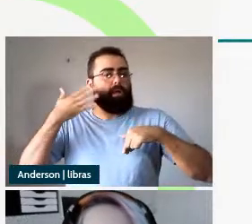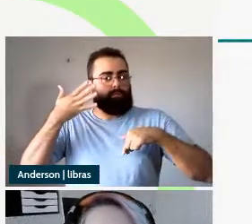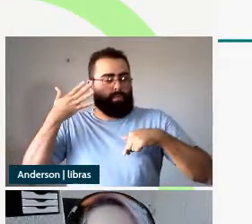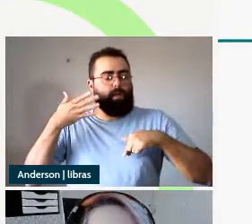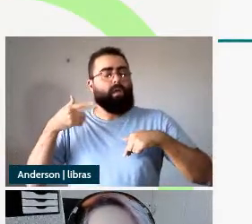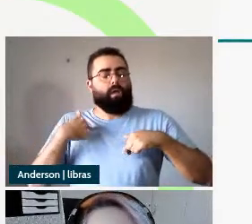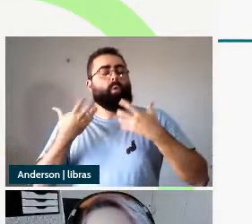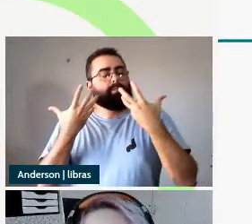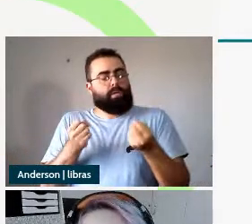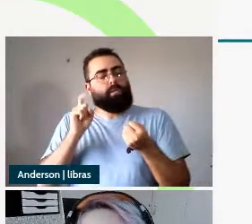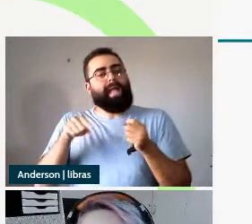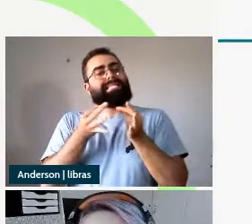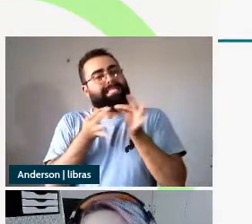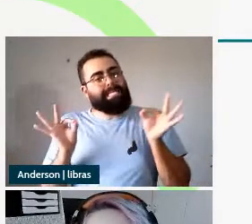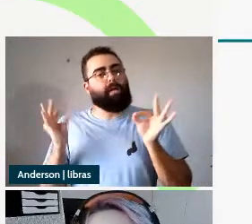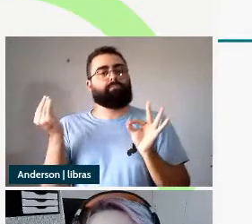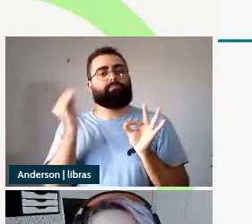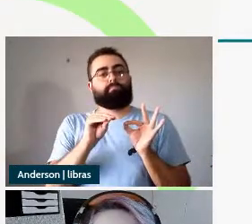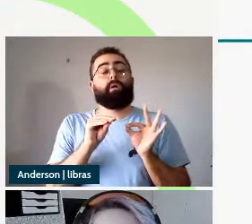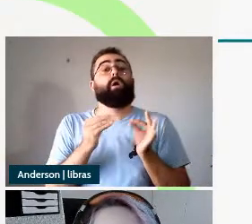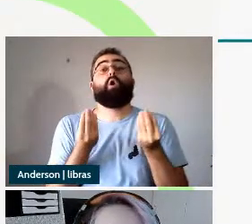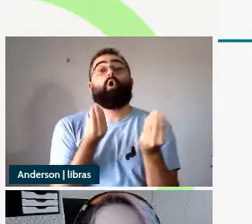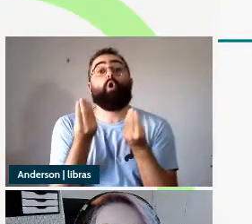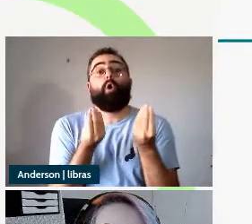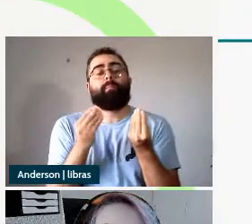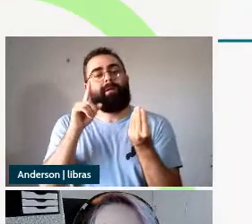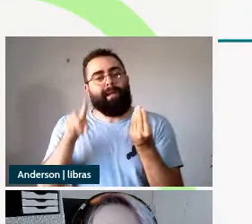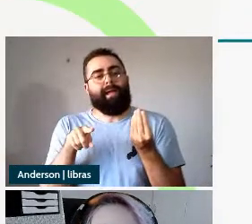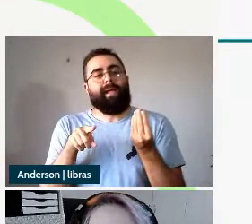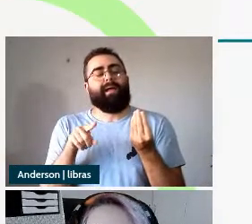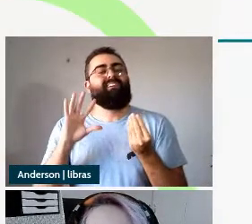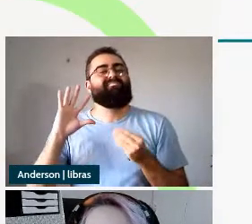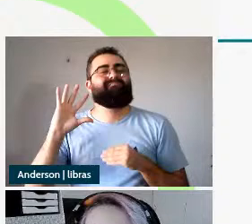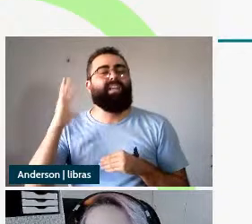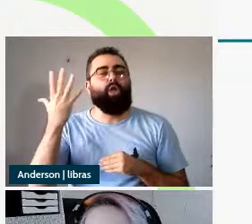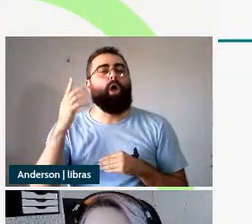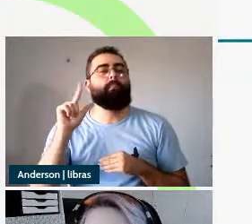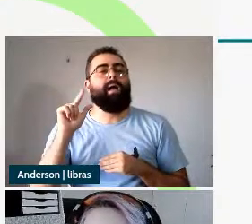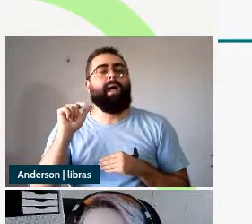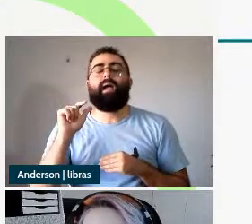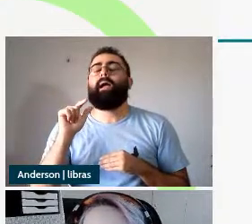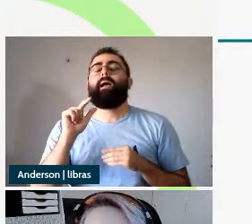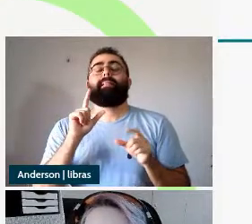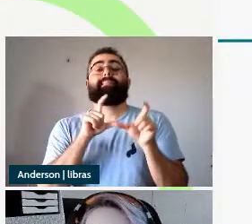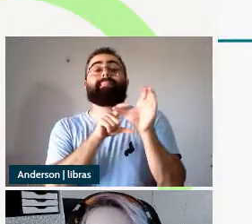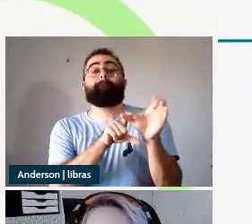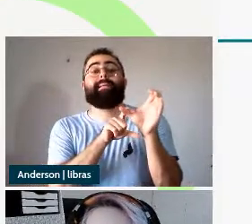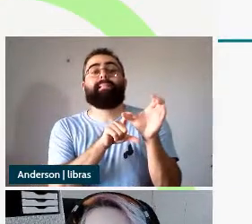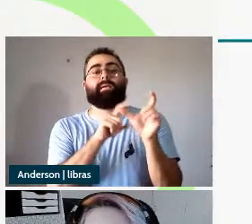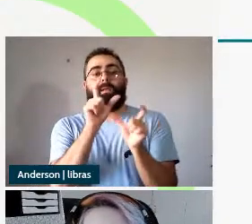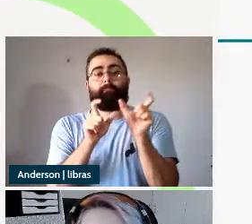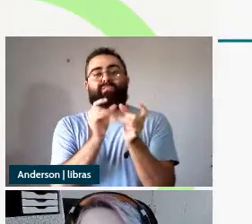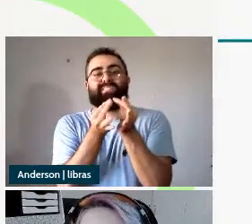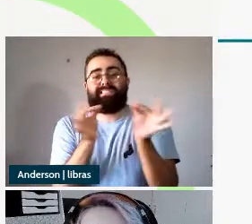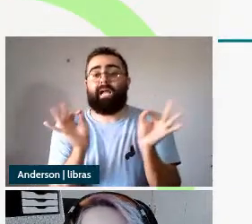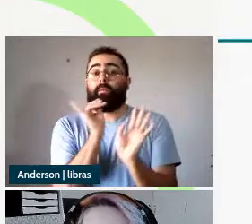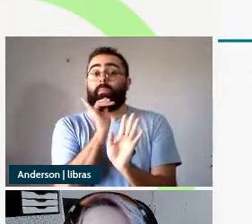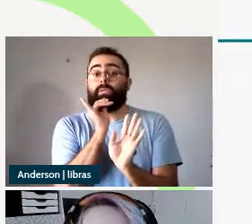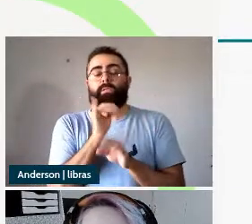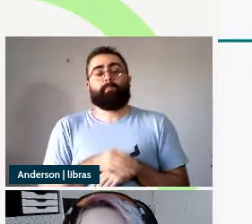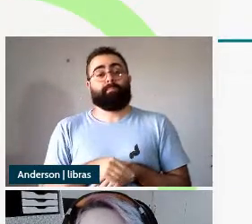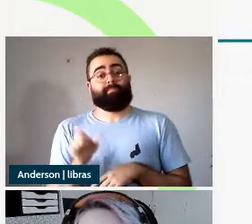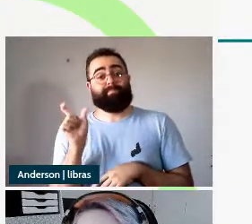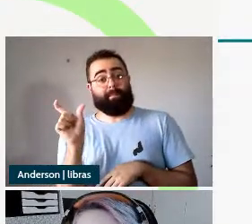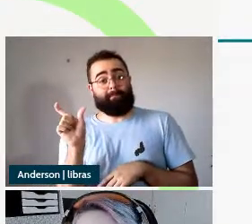através de um fenômeno chamado dependência morfosintática que diz sobre a seleção do auxiliar que o auxiliar faz em relação a